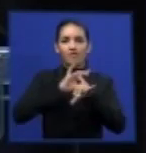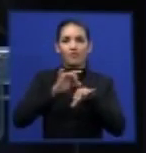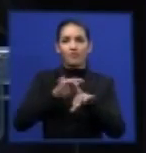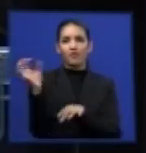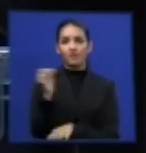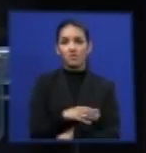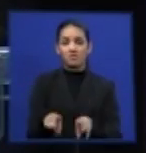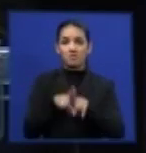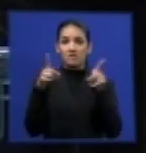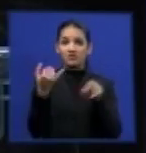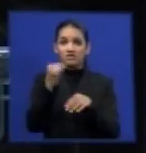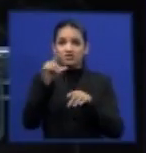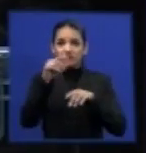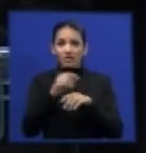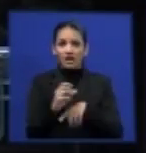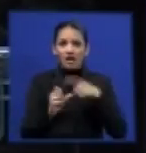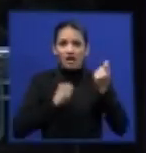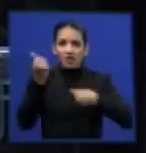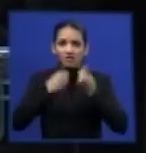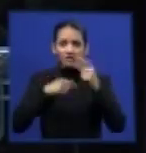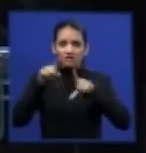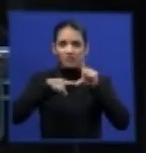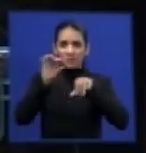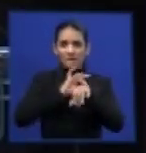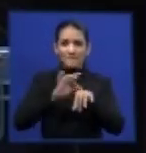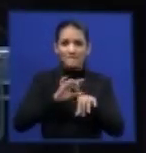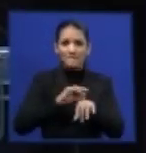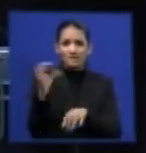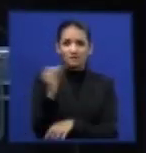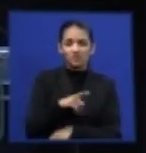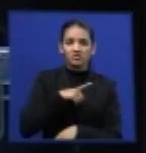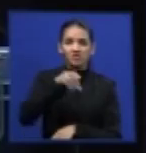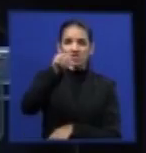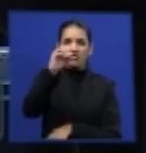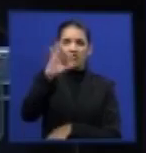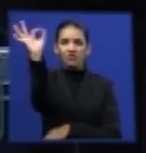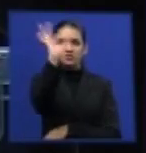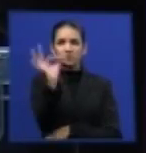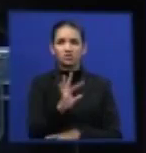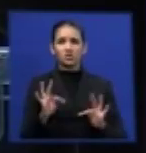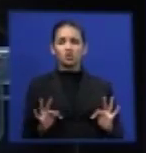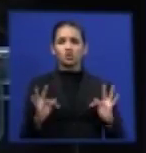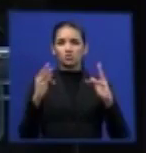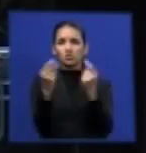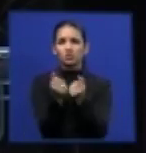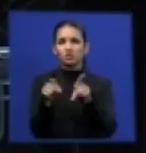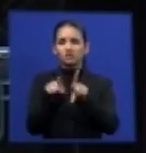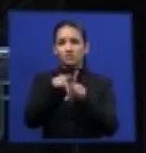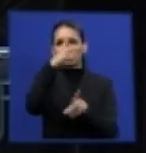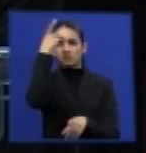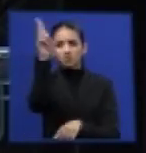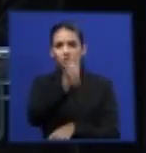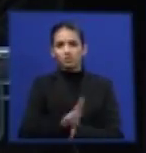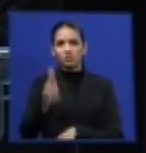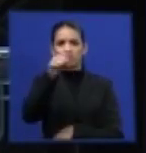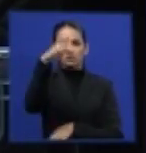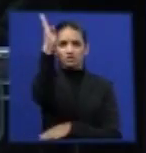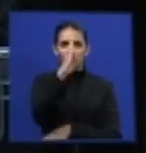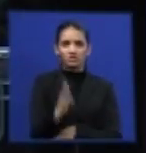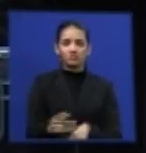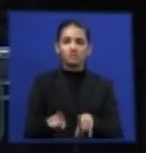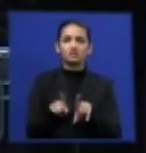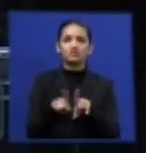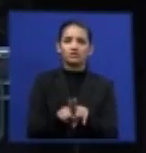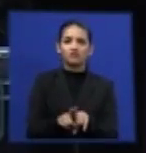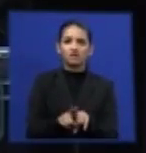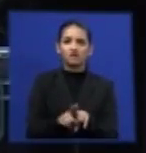se as fábricas de pneus novos produzem 90% de tudo que se tem aqui no Brasil, fora o